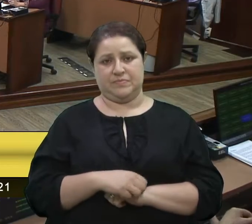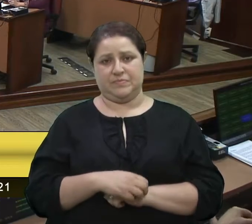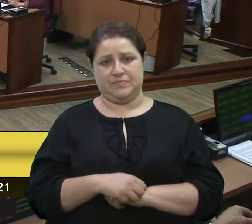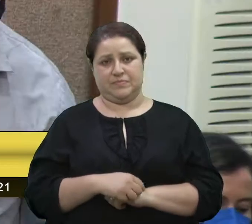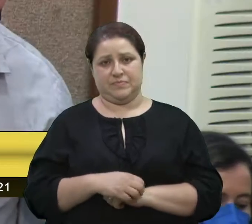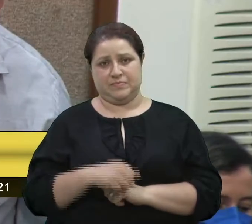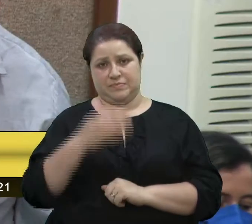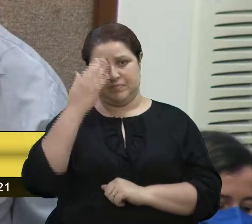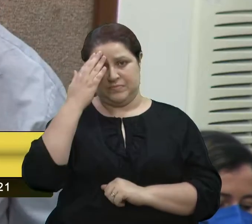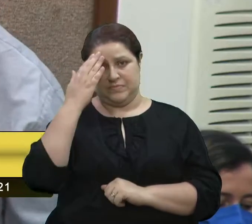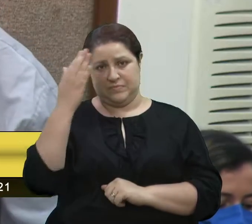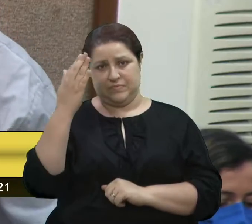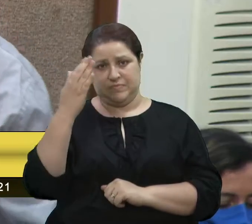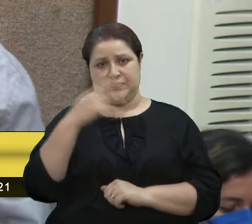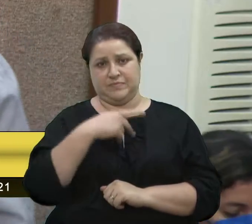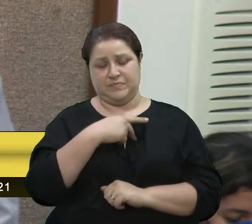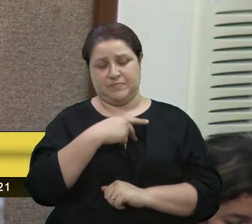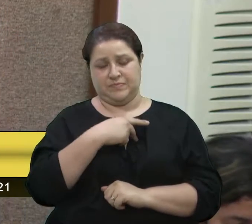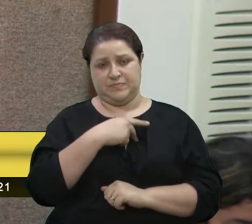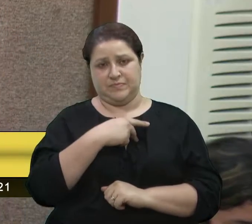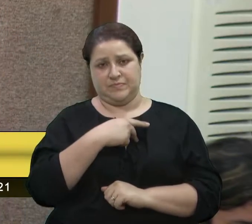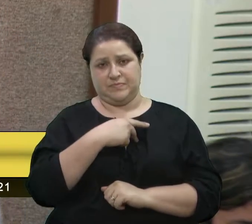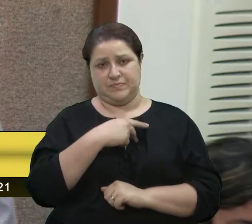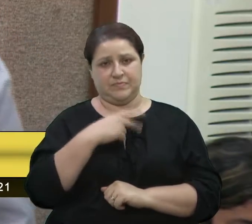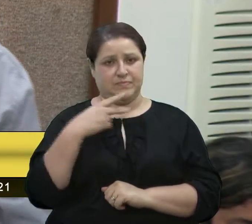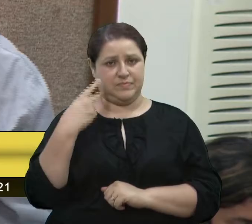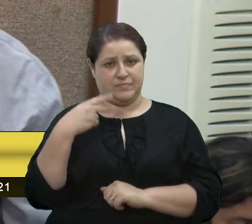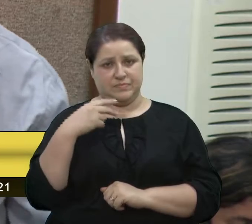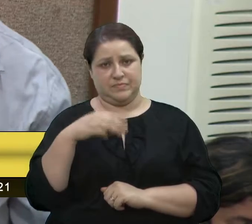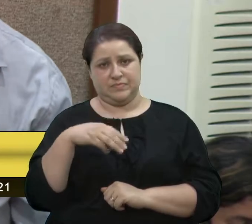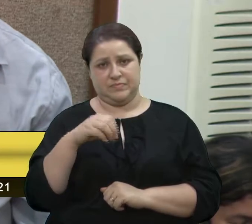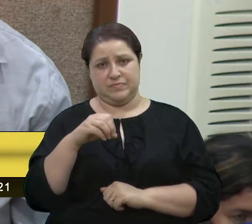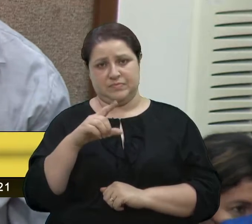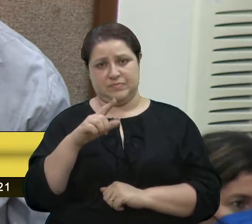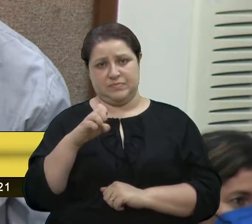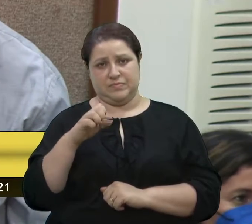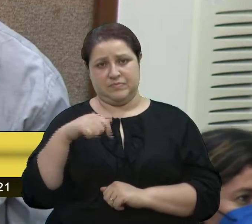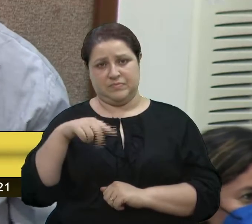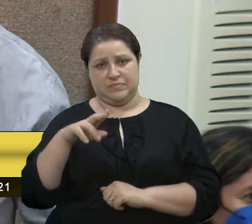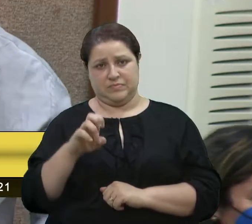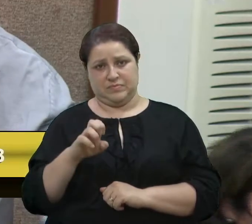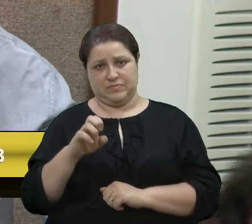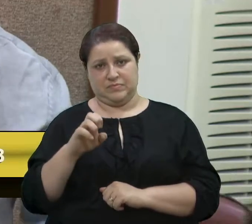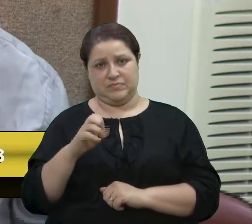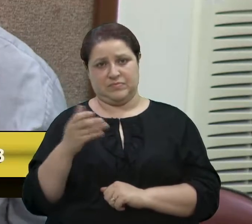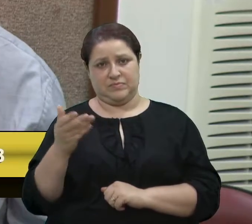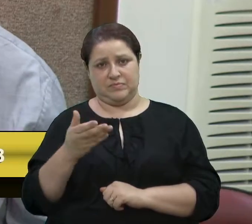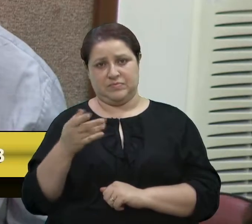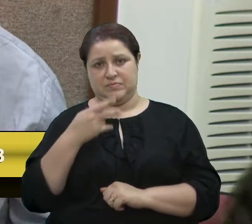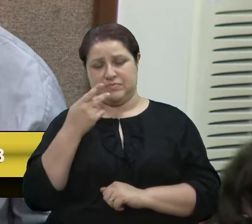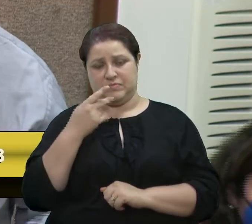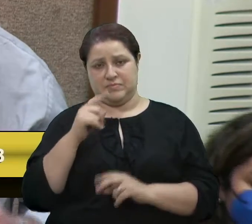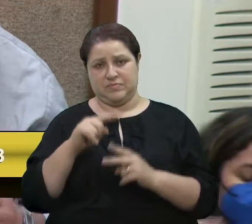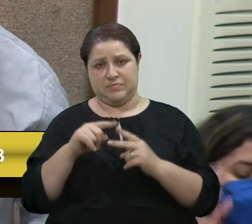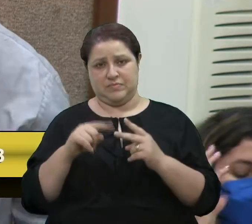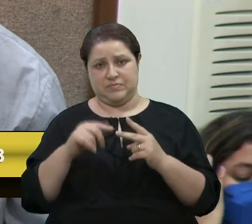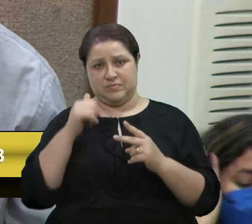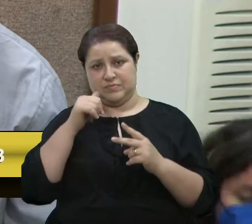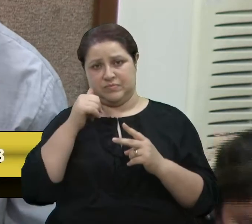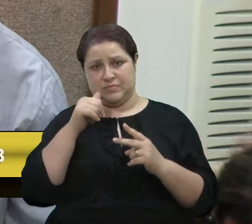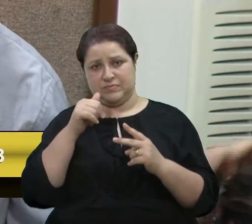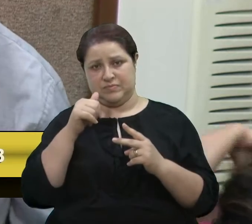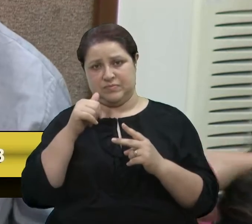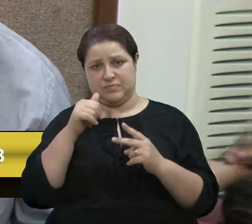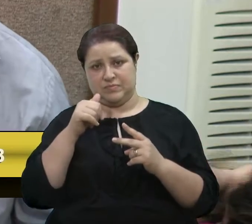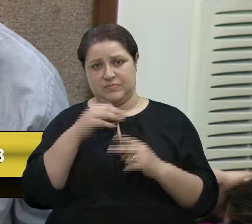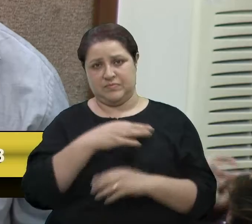Obrigado, vereador Monek. Só para dizer o seguinte, que hoje as duas candidatas, que bom que